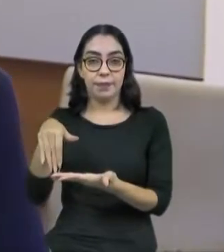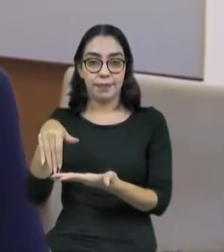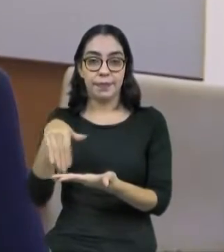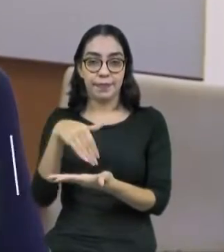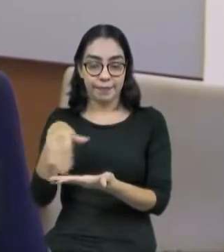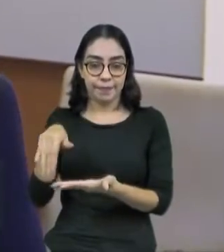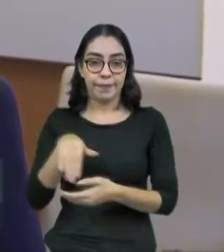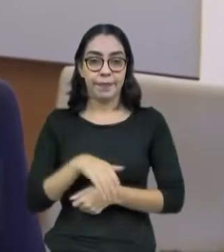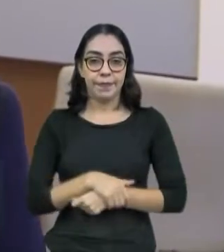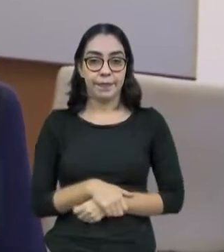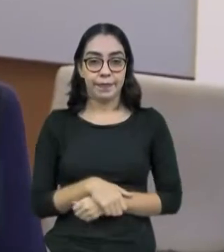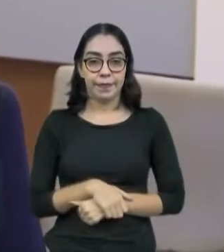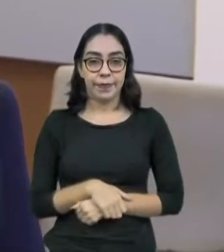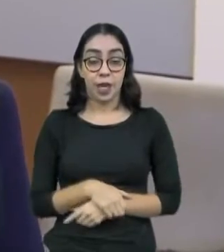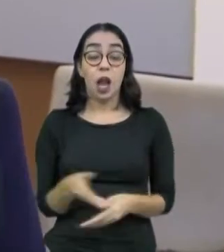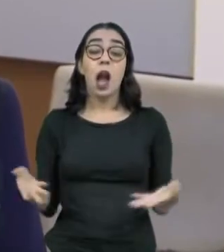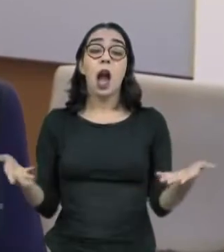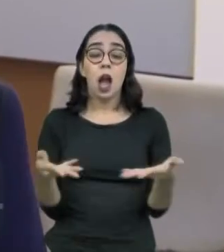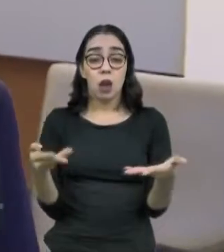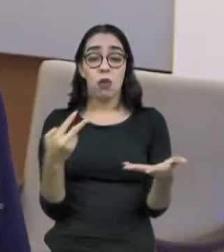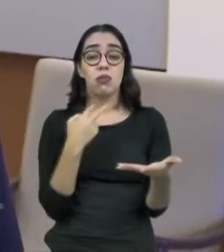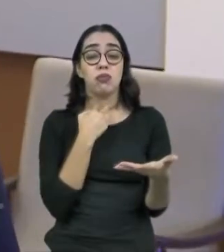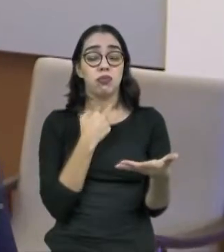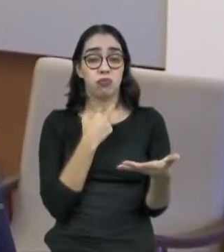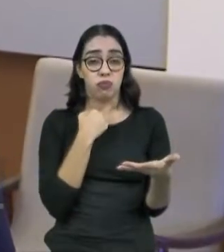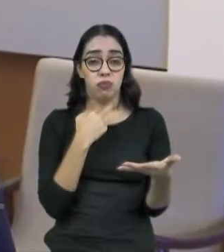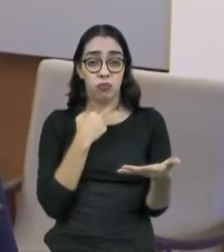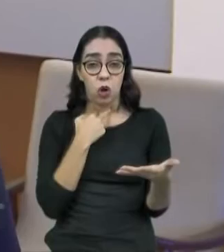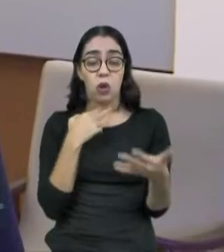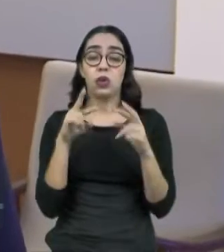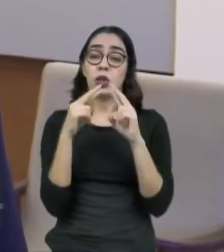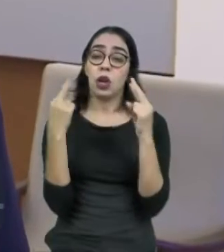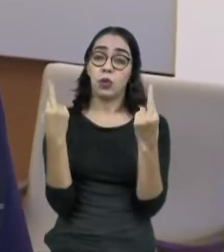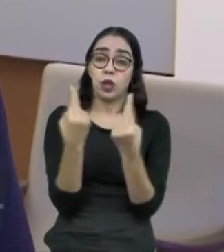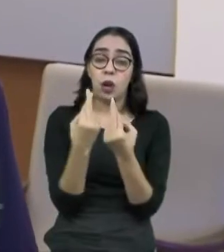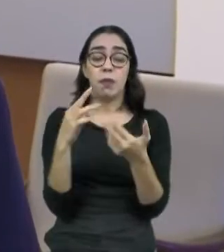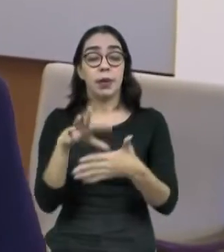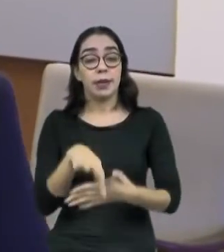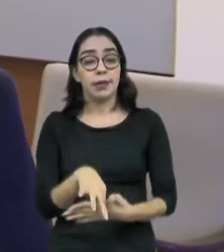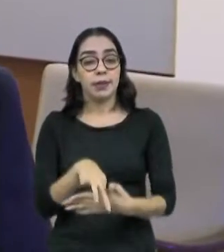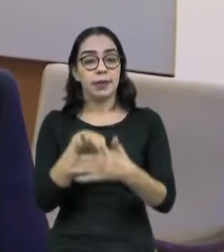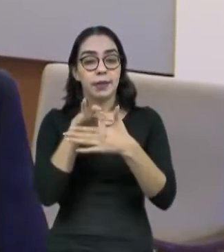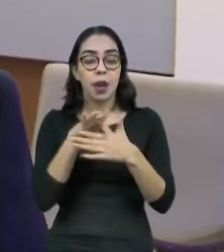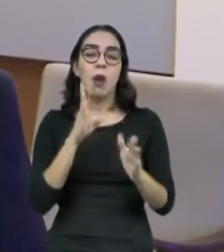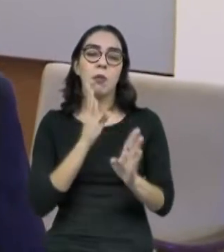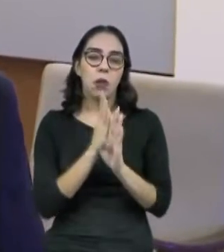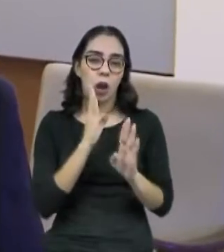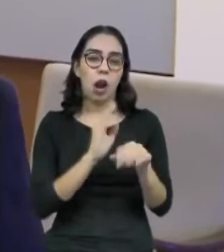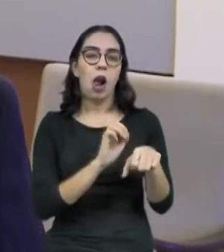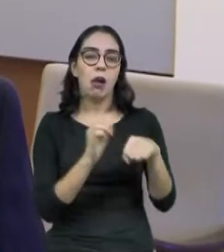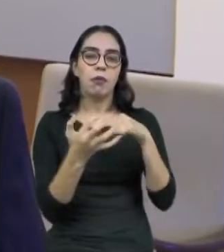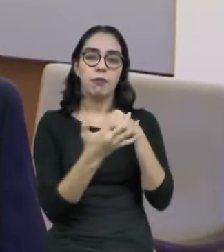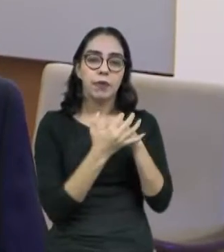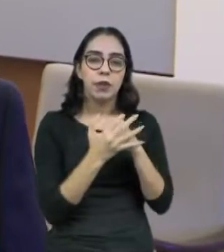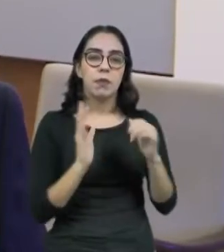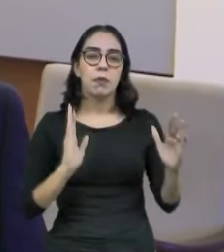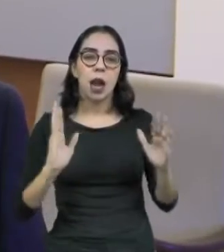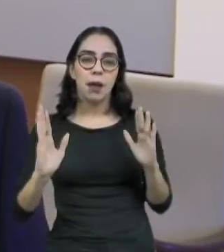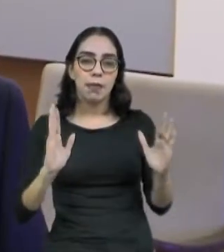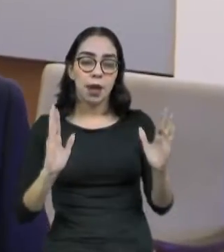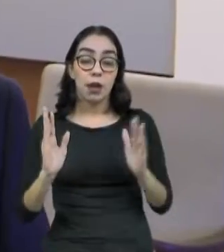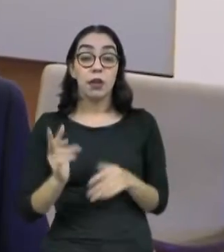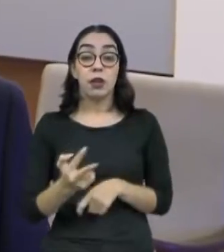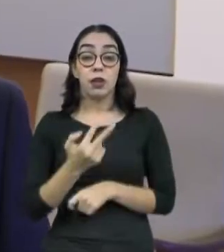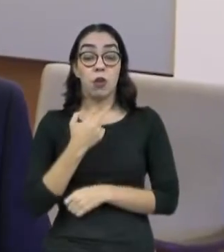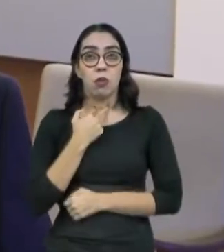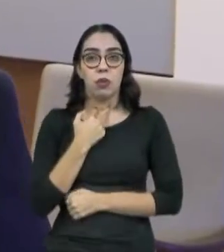reuniões não puderam ser realizadas. Nós não tínhamos como realizar reuniões presenciais e não tínhamos como tratar do tema dessa